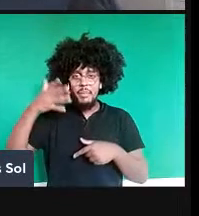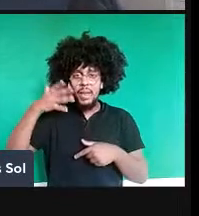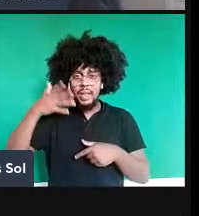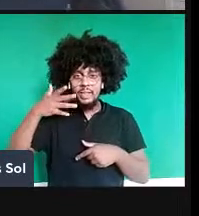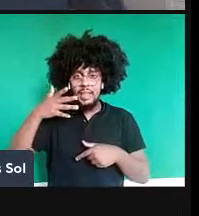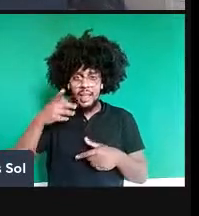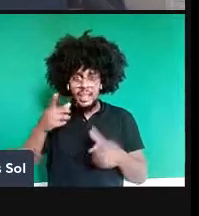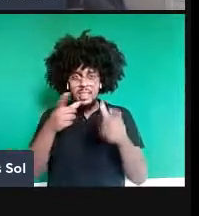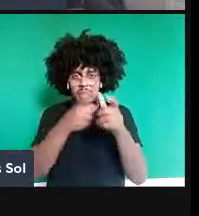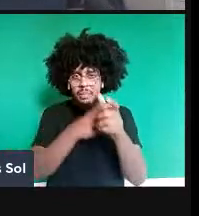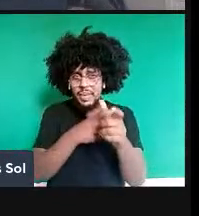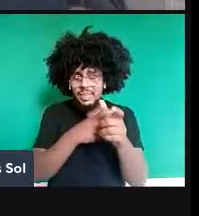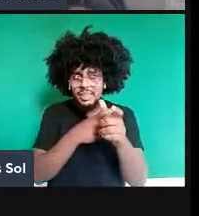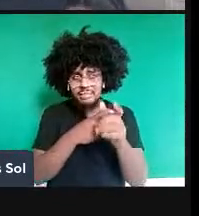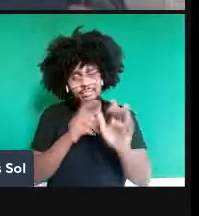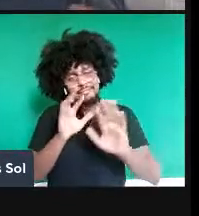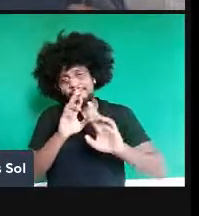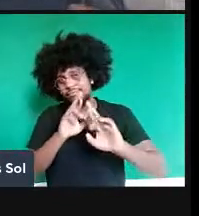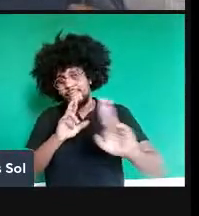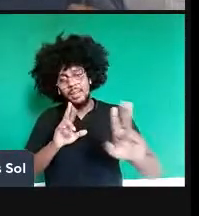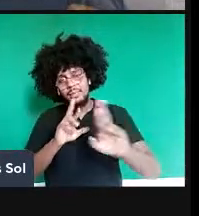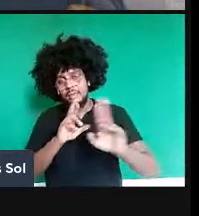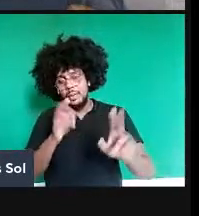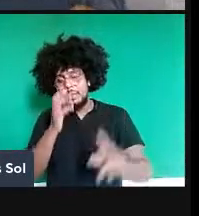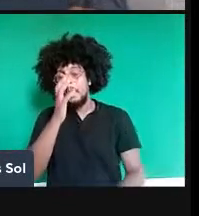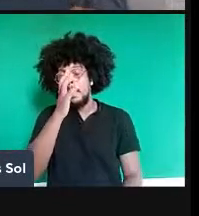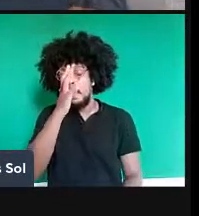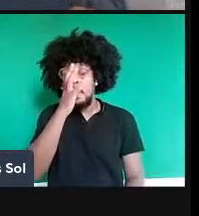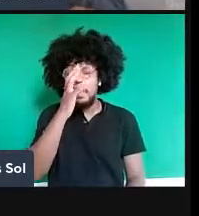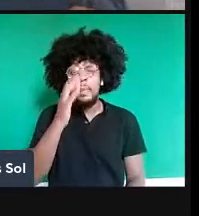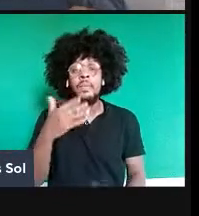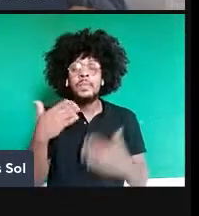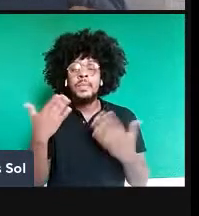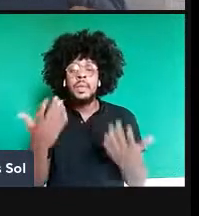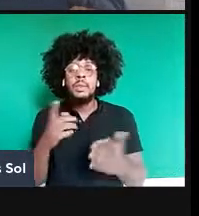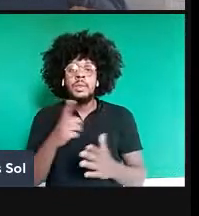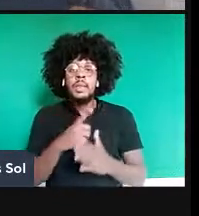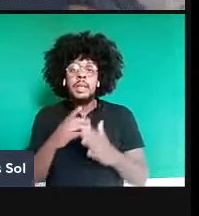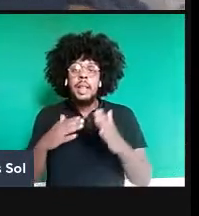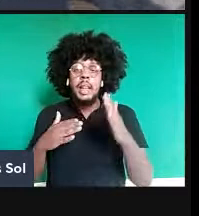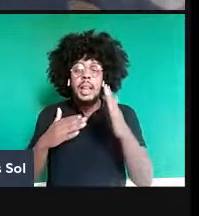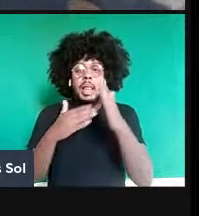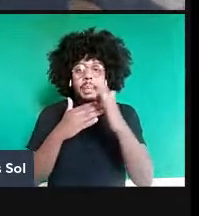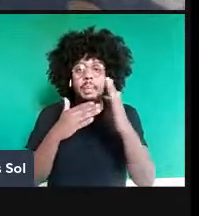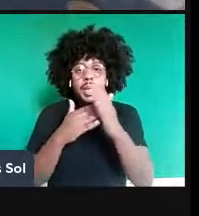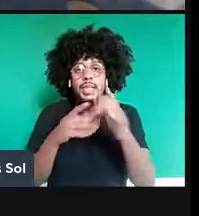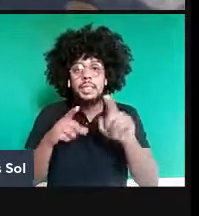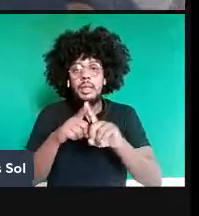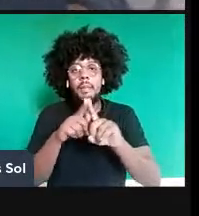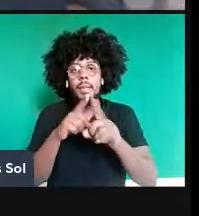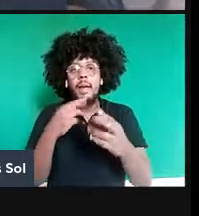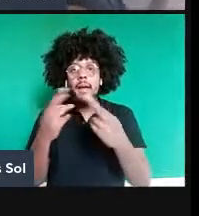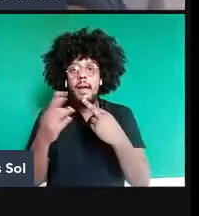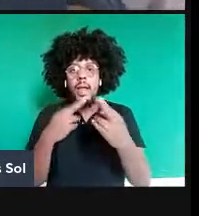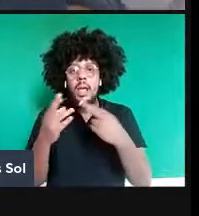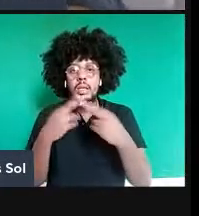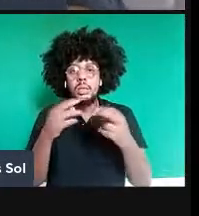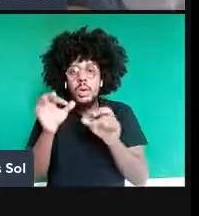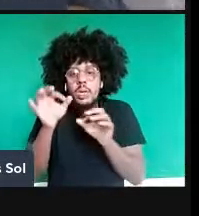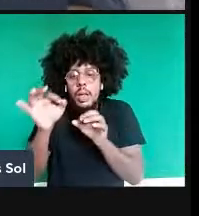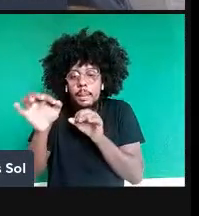elas sejam, elas implicam limites, as correlações que a gente pode observar entre essas partículas que estão